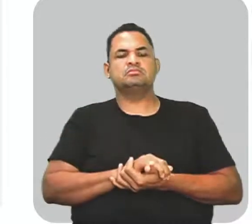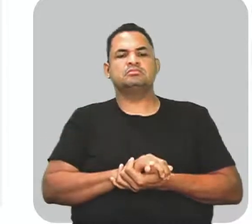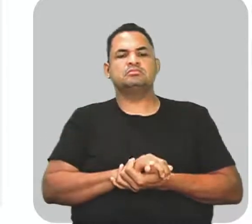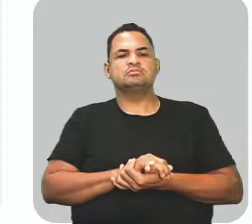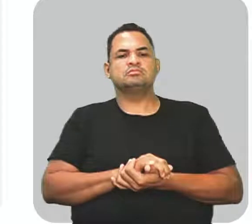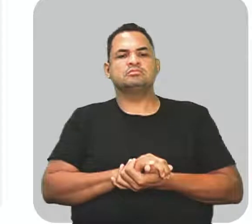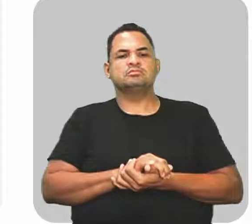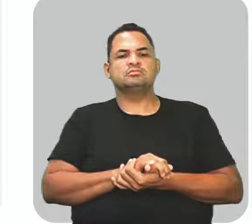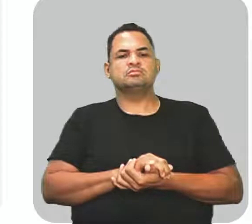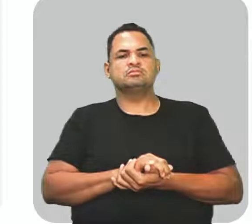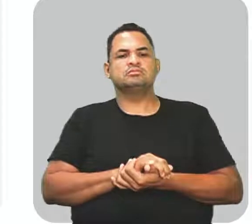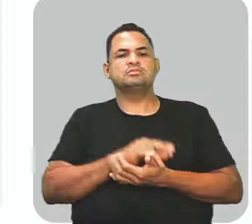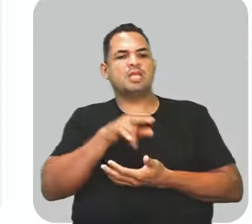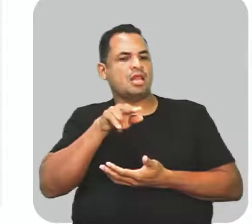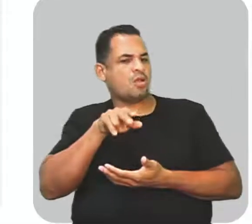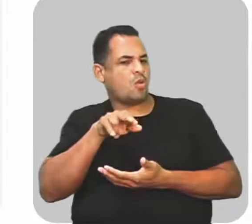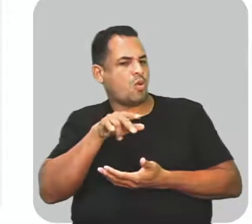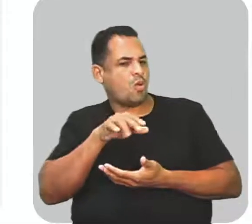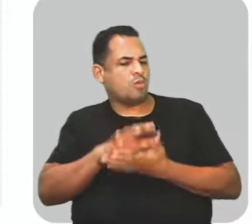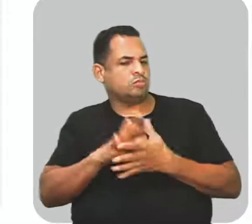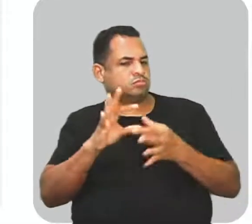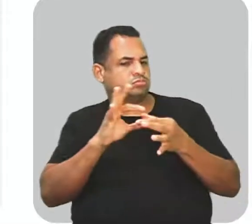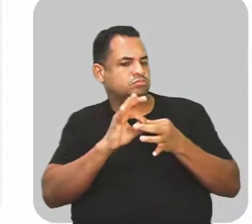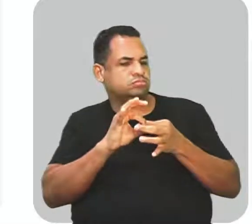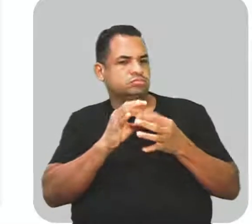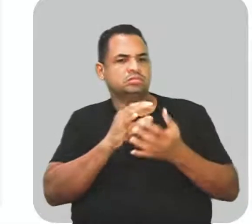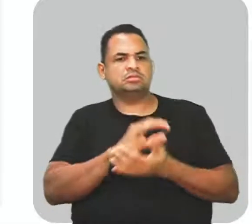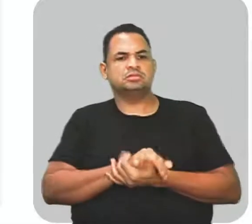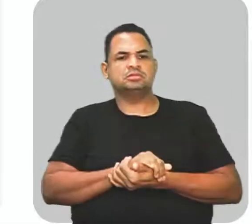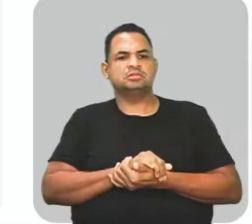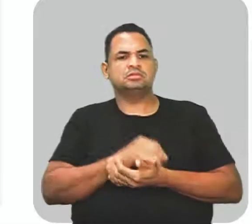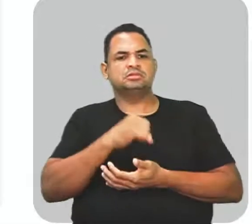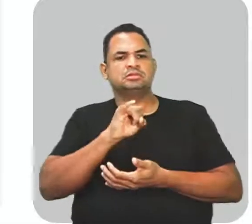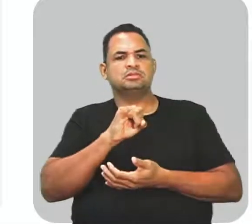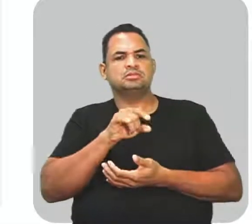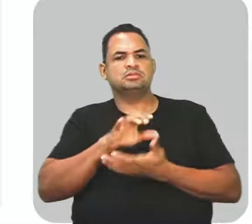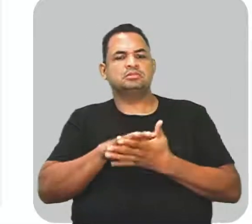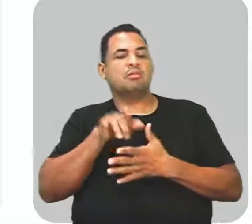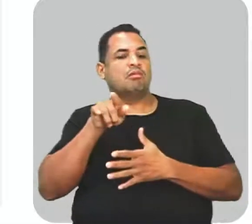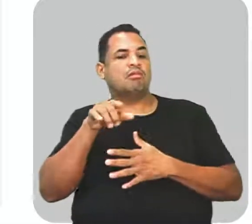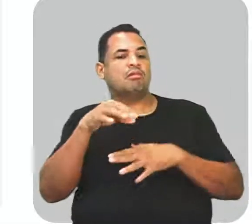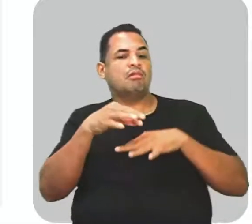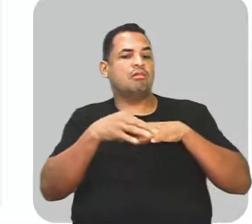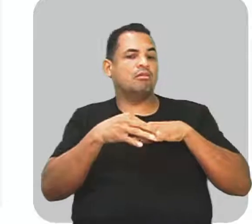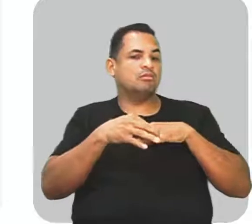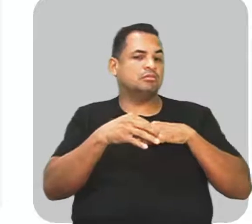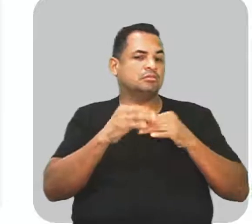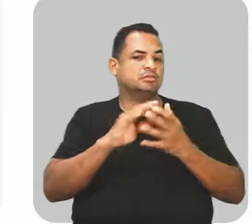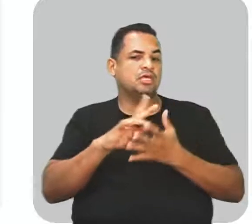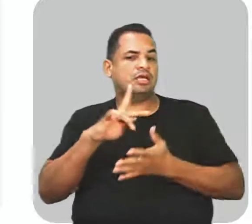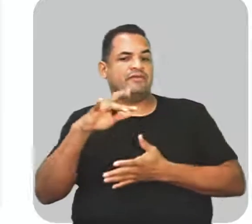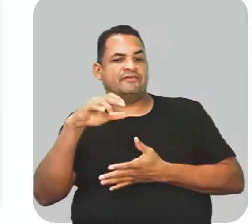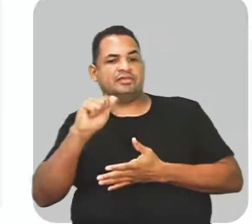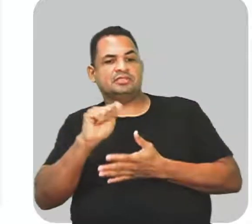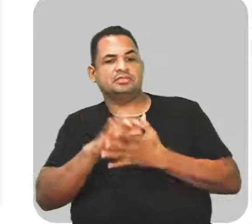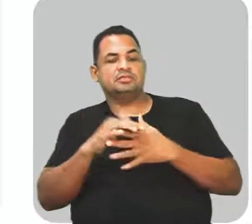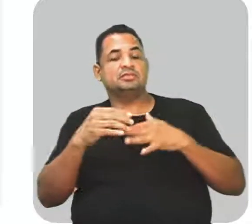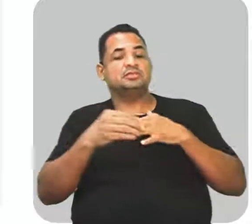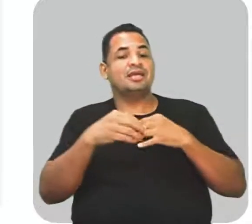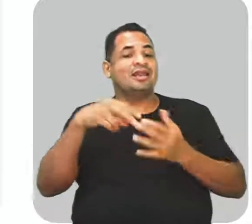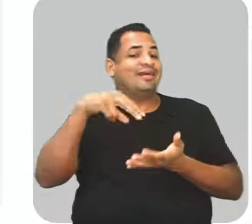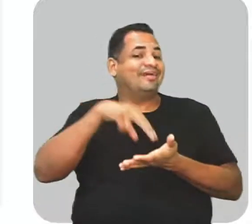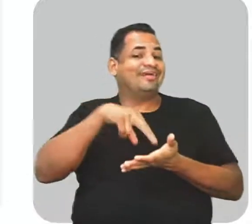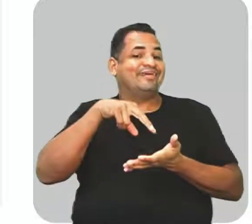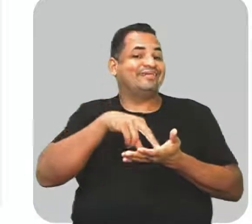mesma conjunção coordenativa. Se era noivo, se era virgem. Se era